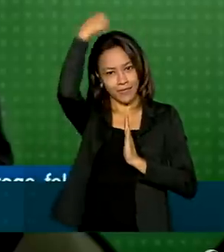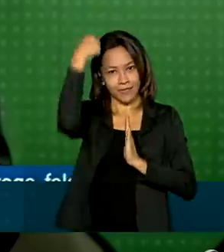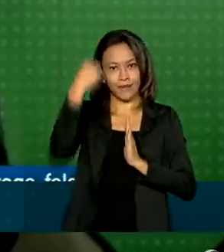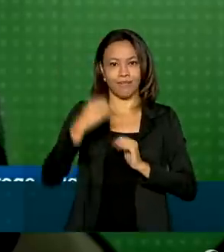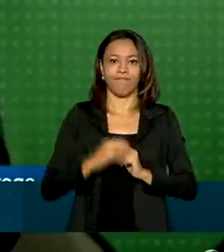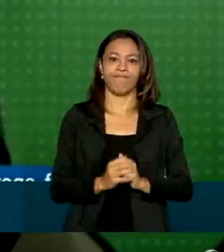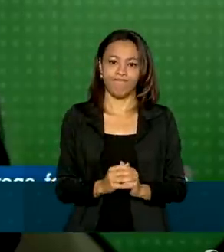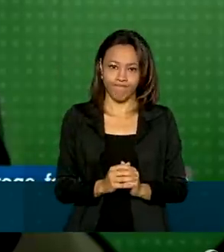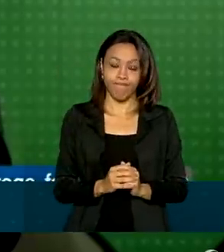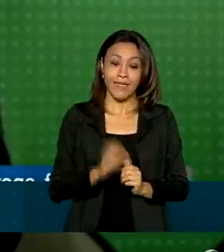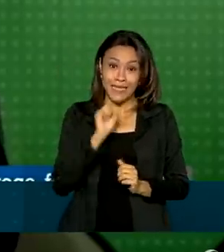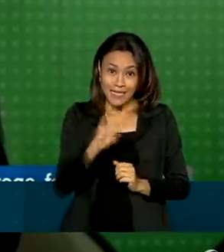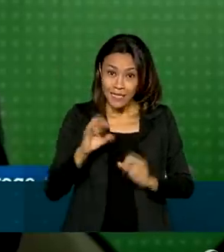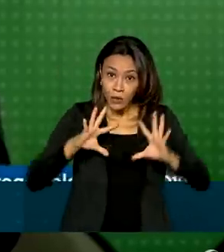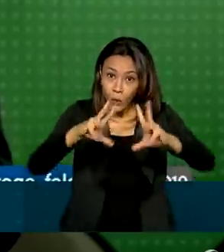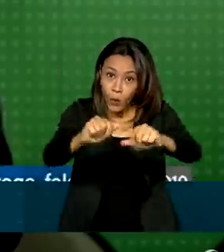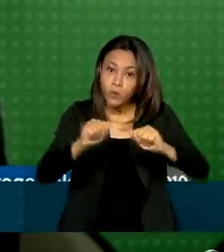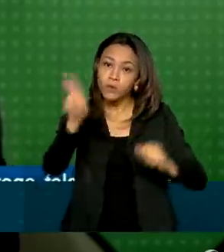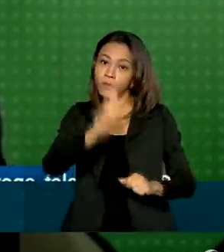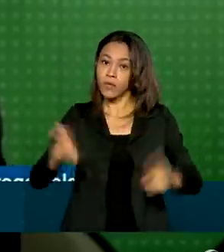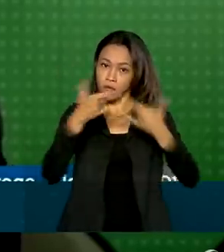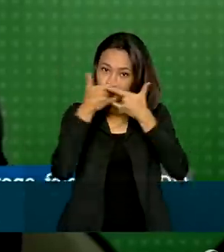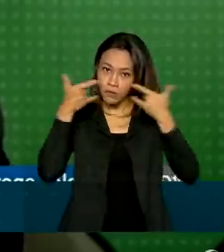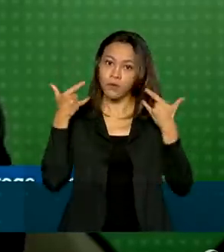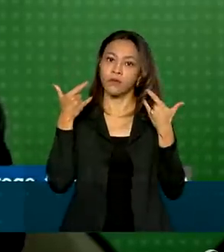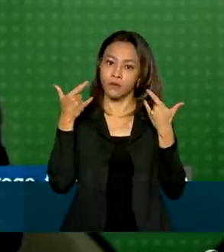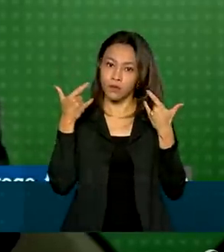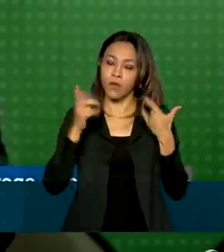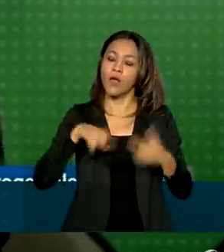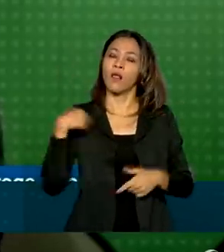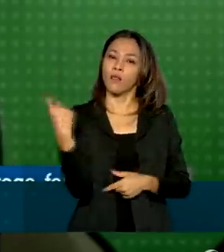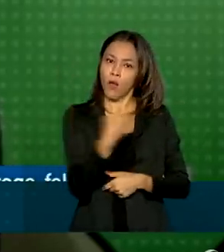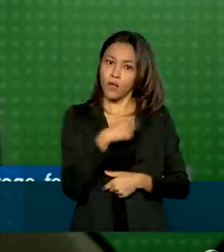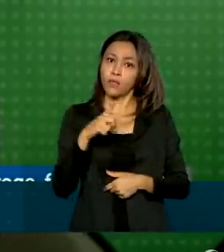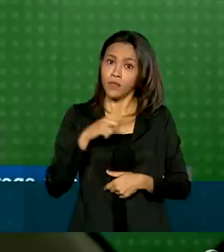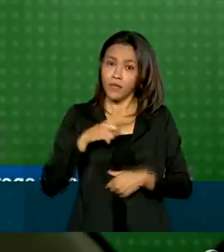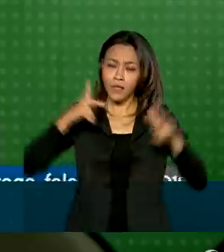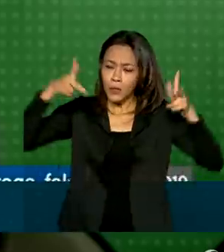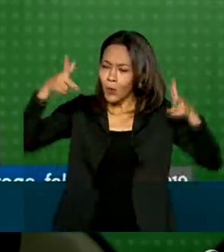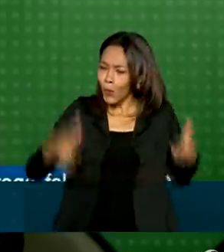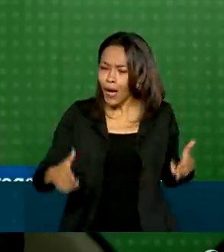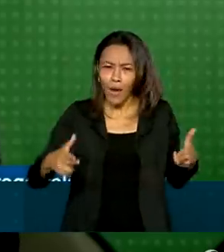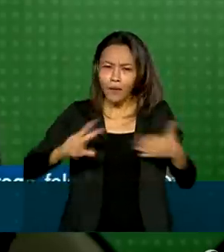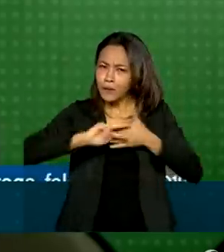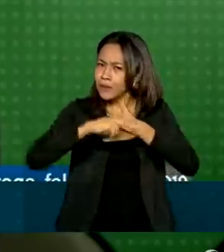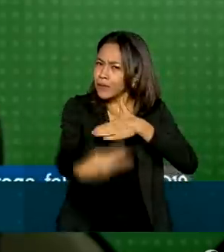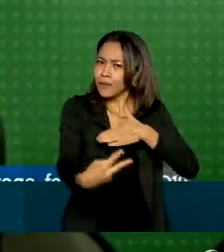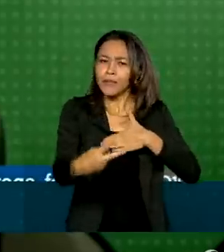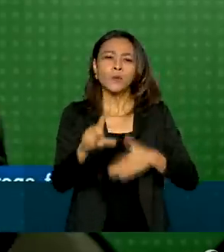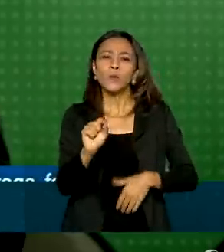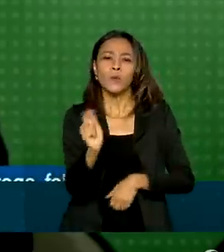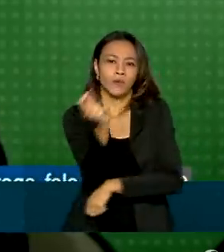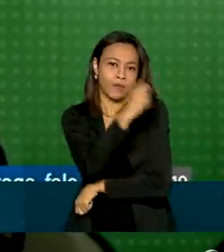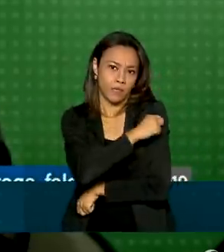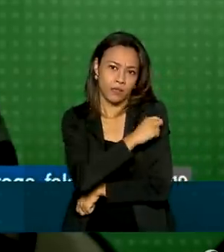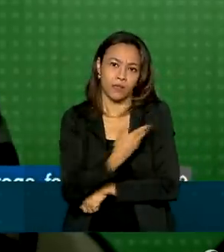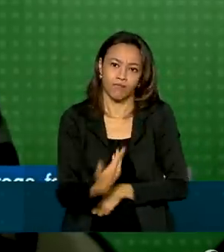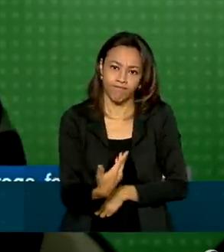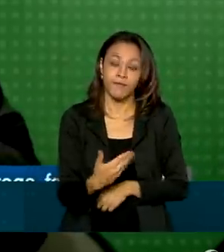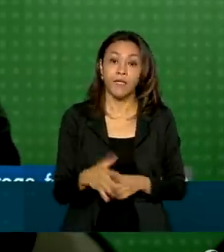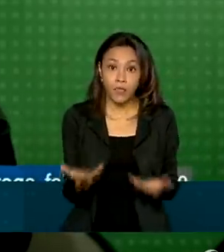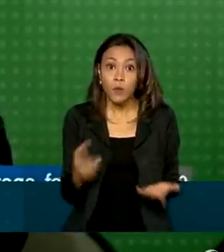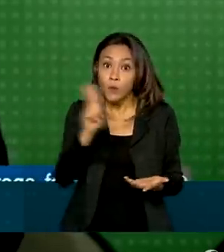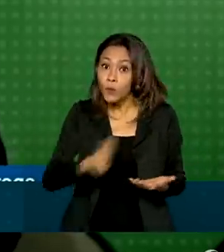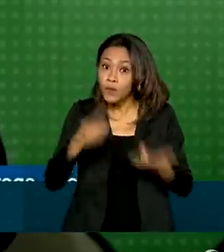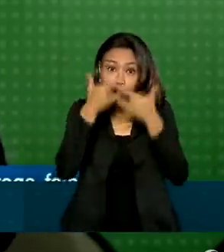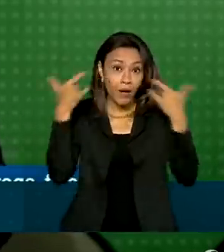Se todos os brasileiros usassem máscaras, nós teríamos um efeito quase igual ao da vacinação. Então usar